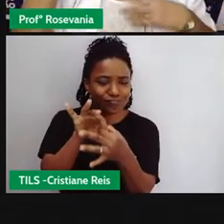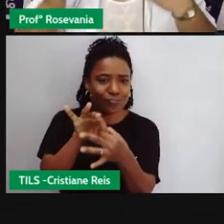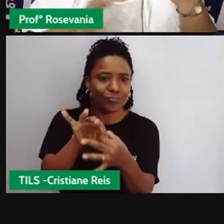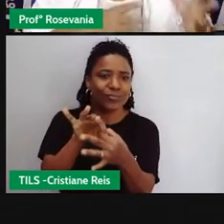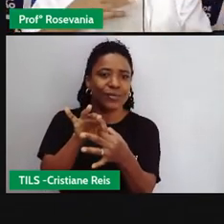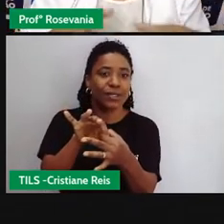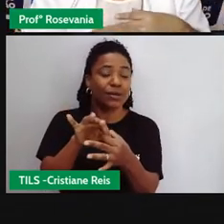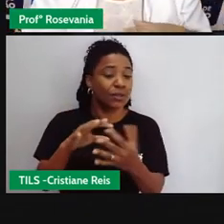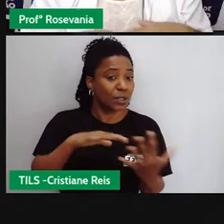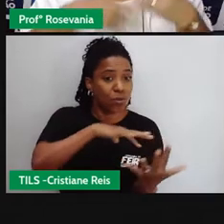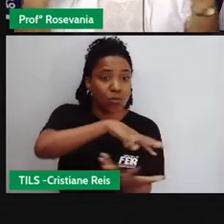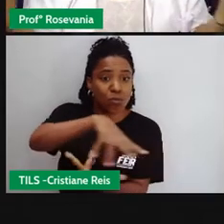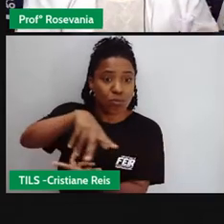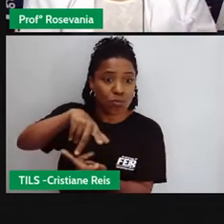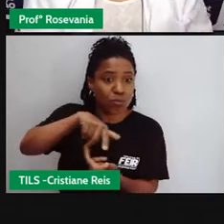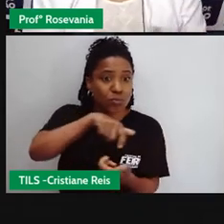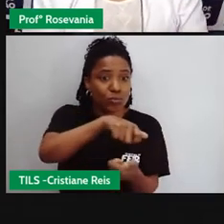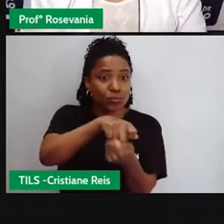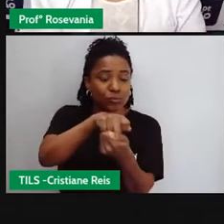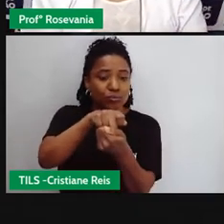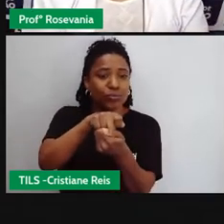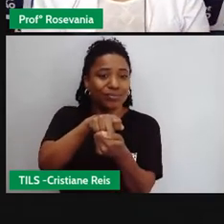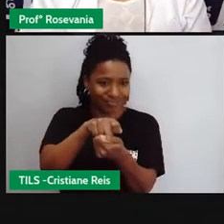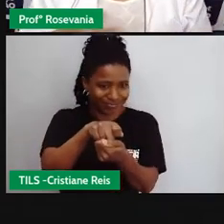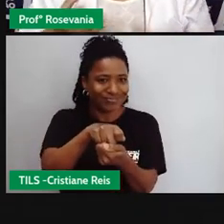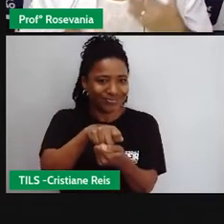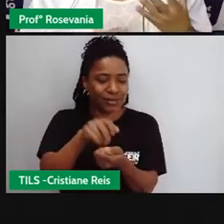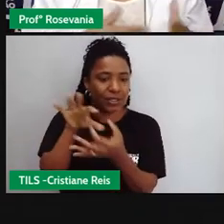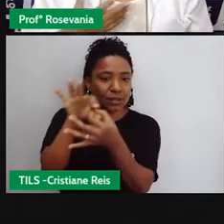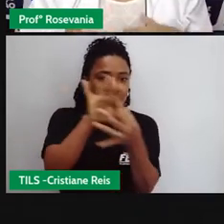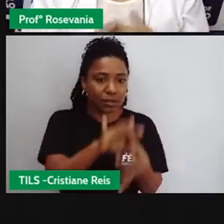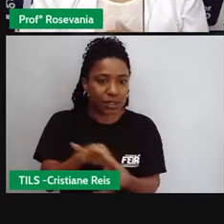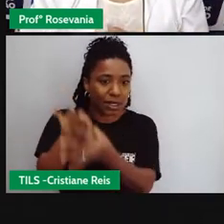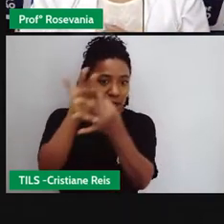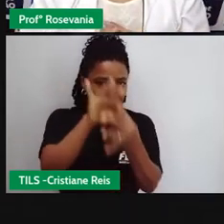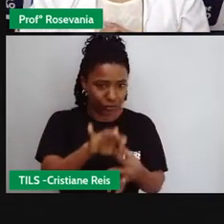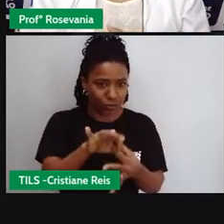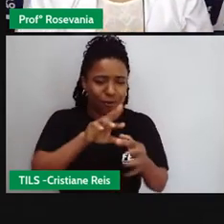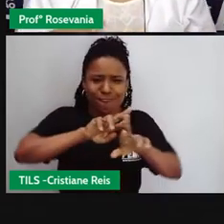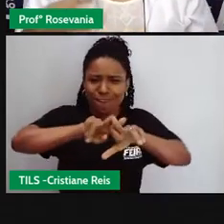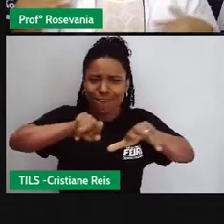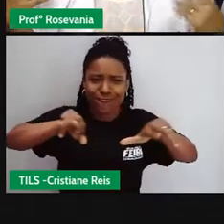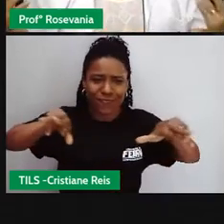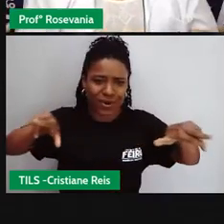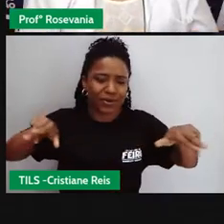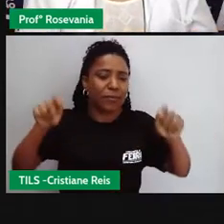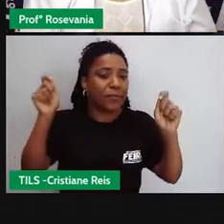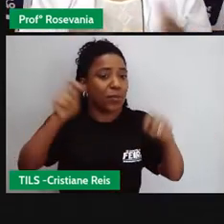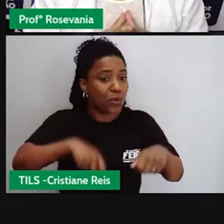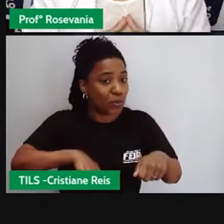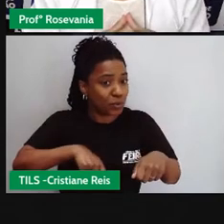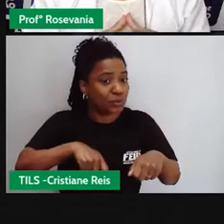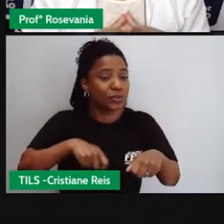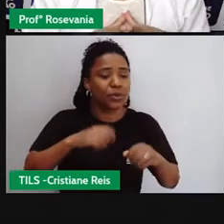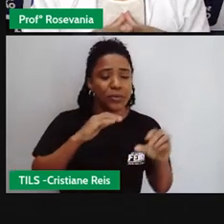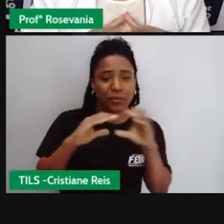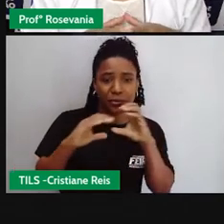rede mundial de computadores a vários aparelhos aí que a gente pode fazer diversas transações embora